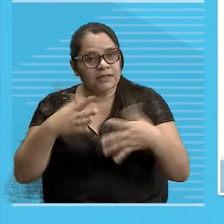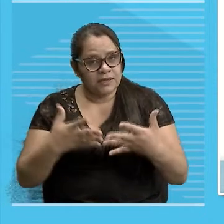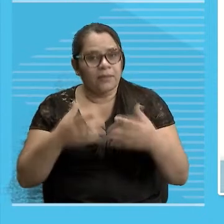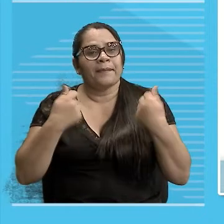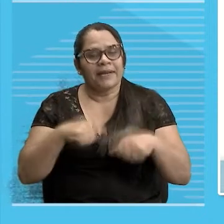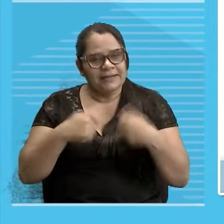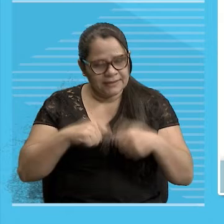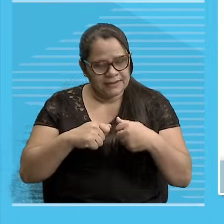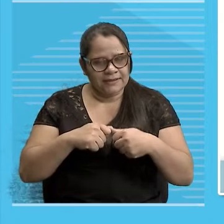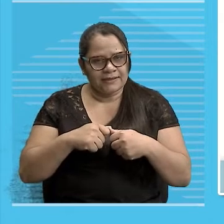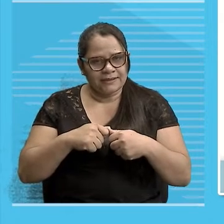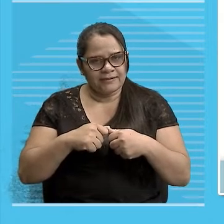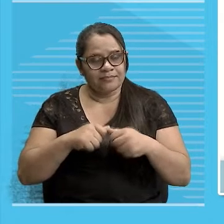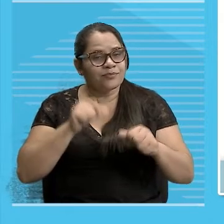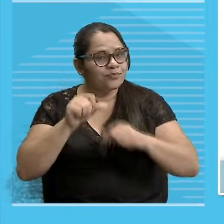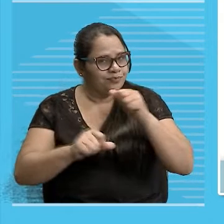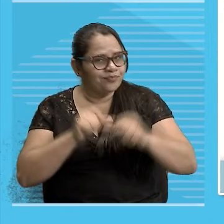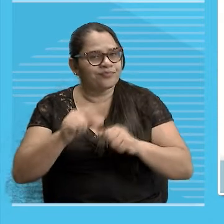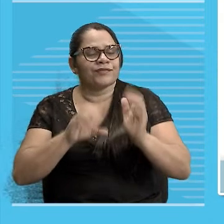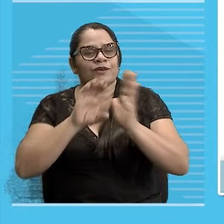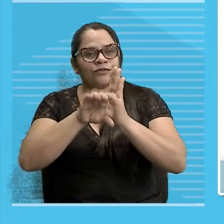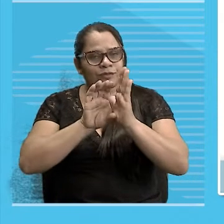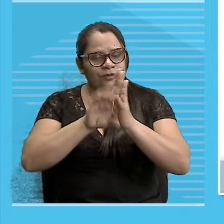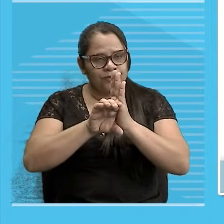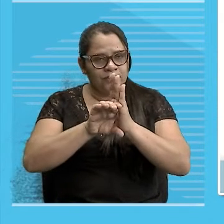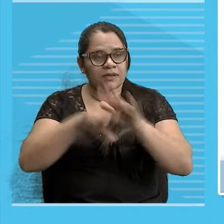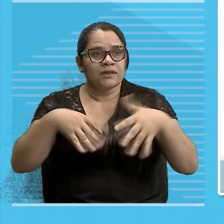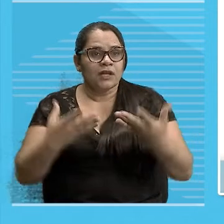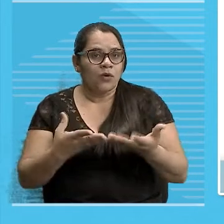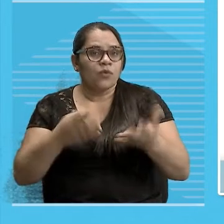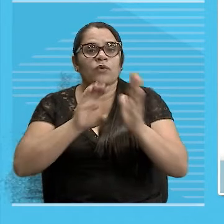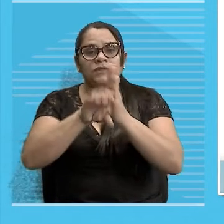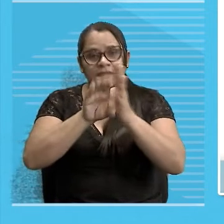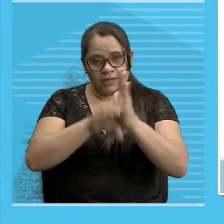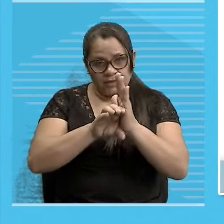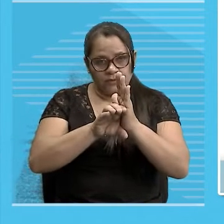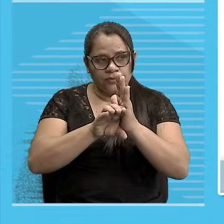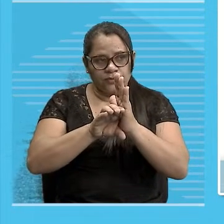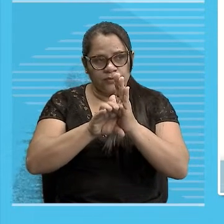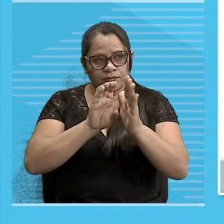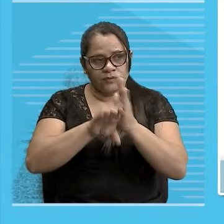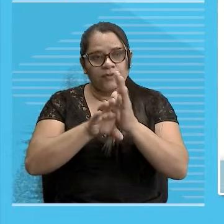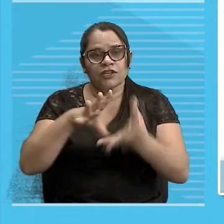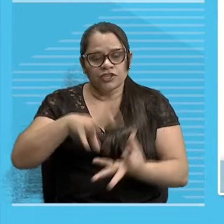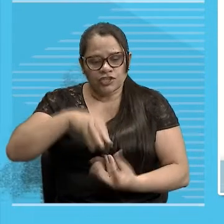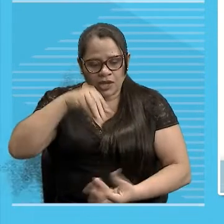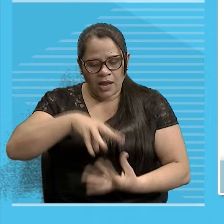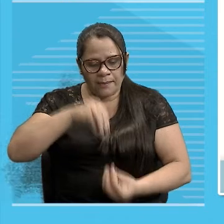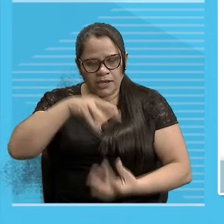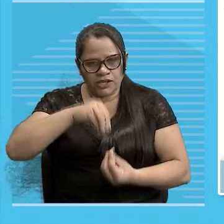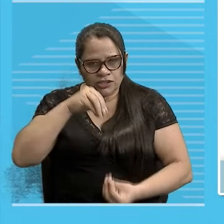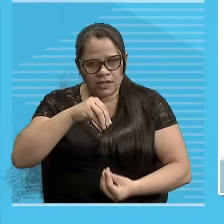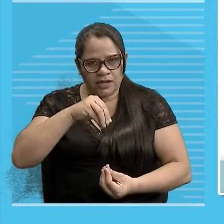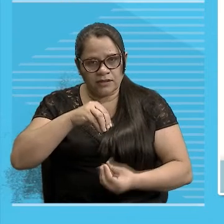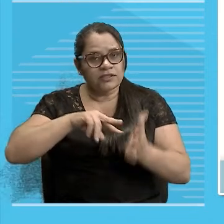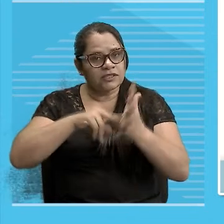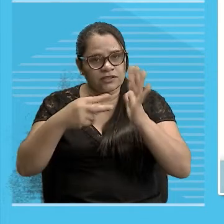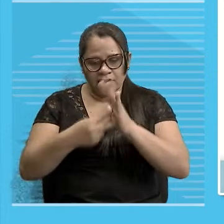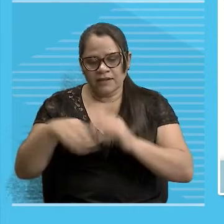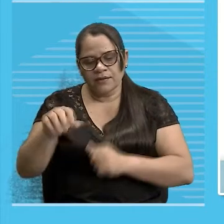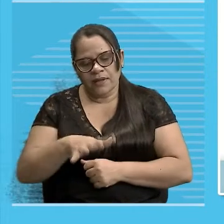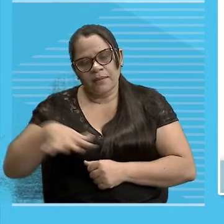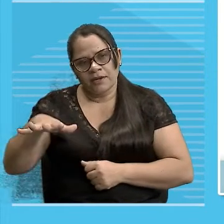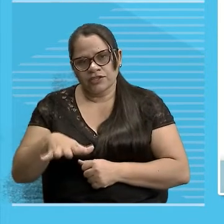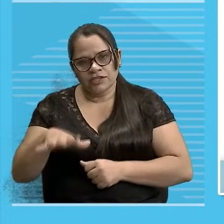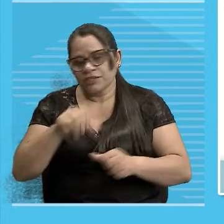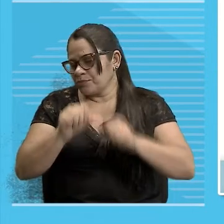conceitos Até que gente O conceito de abstrato Nessa perspectiva de Significação e abrangência Ele não mudou muito não